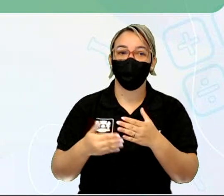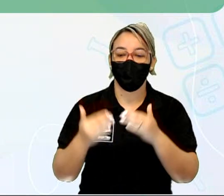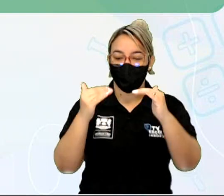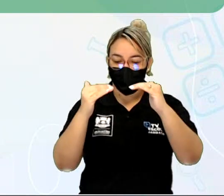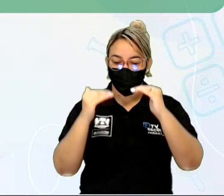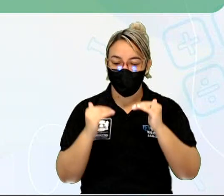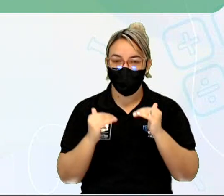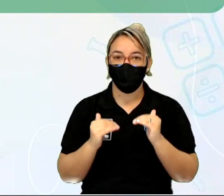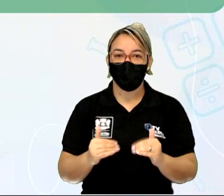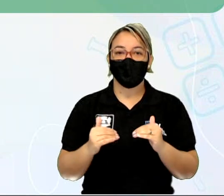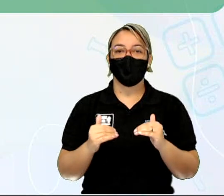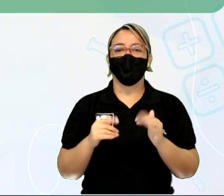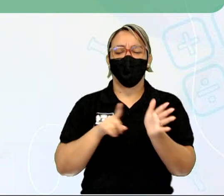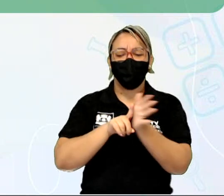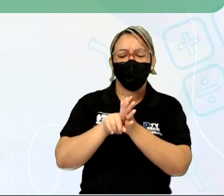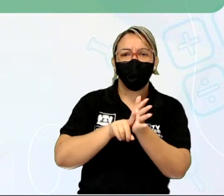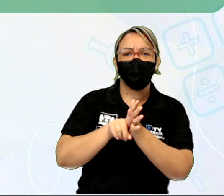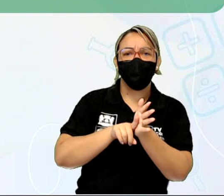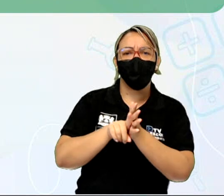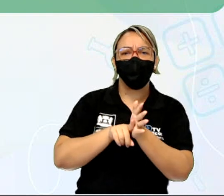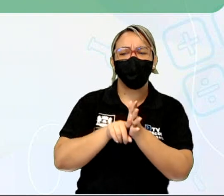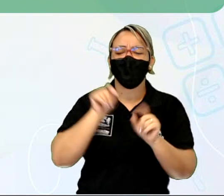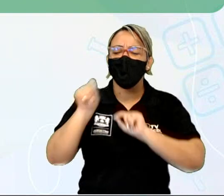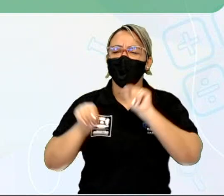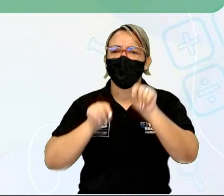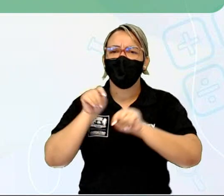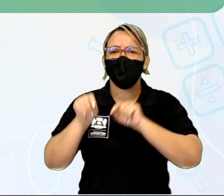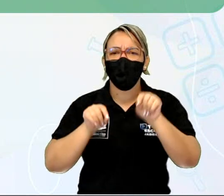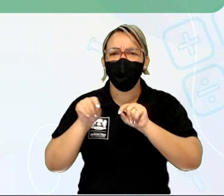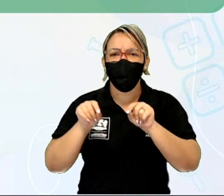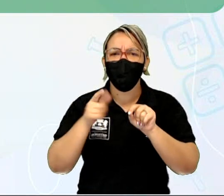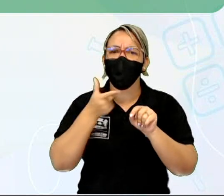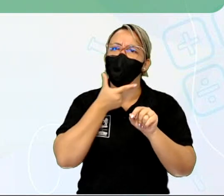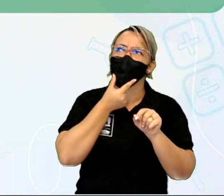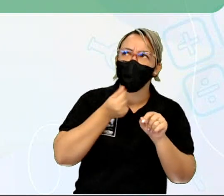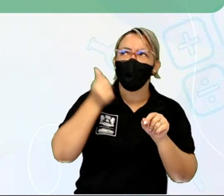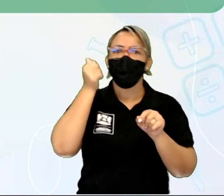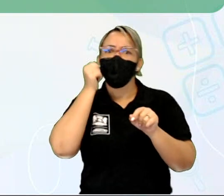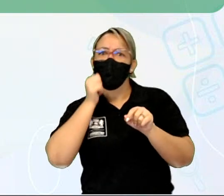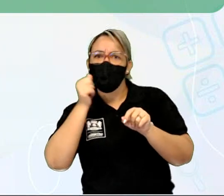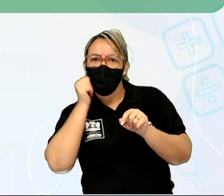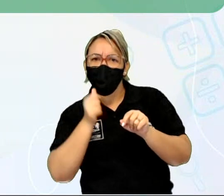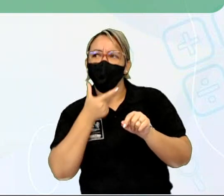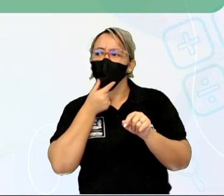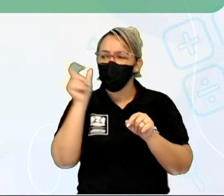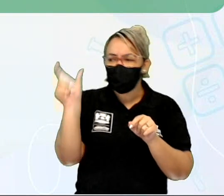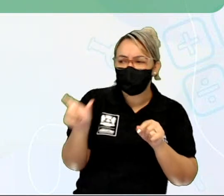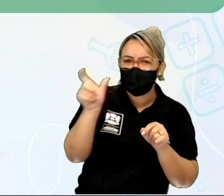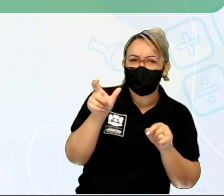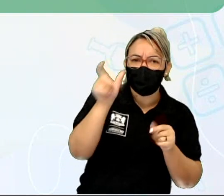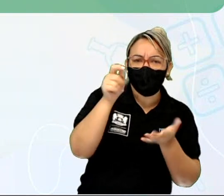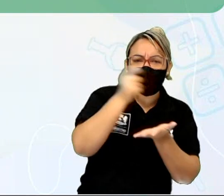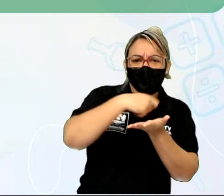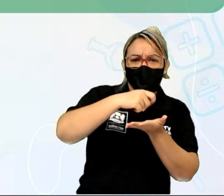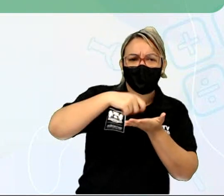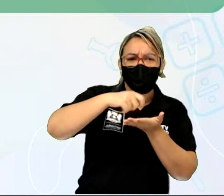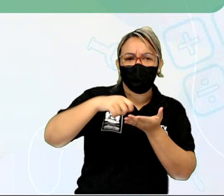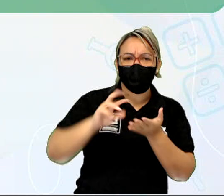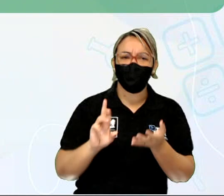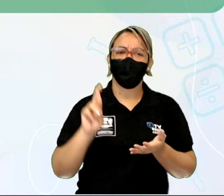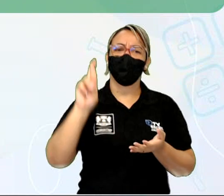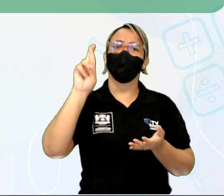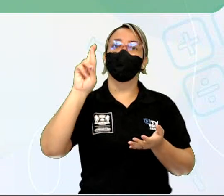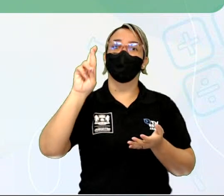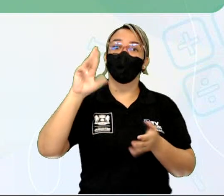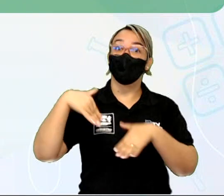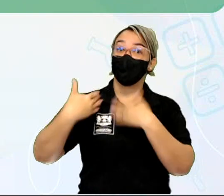do seu desenho, faça uma pesquisa. Quem são o autor ou os autores responsáveis por difundi-la pelo mundo?